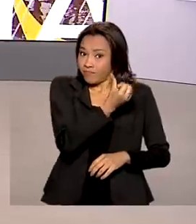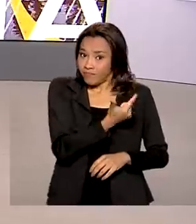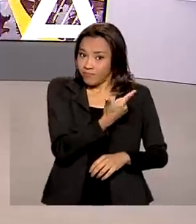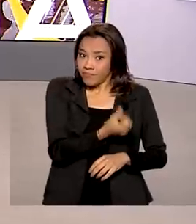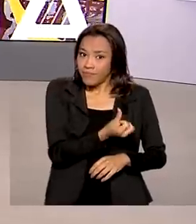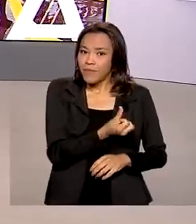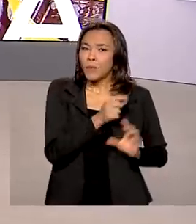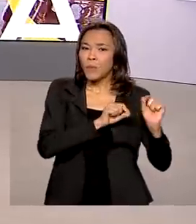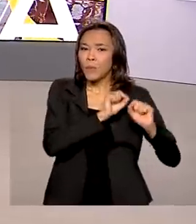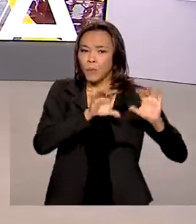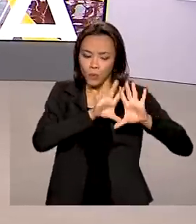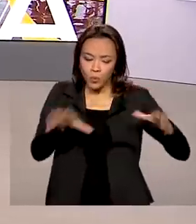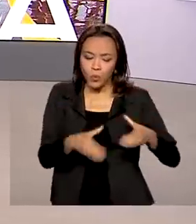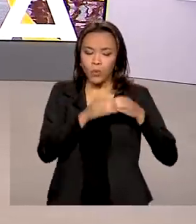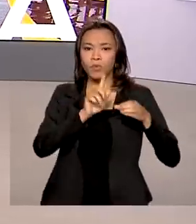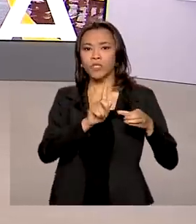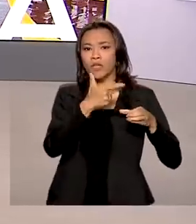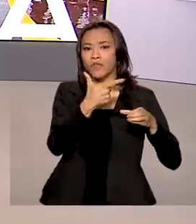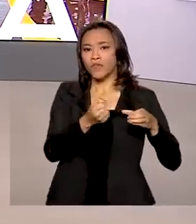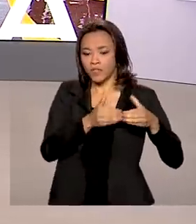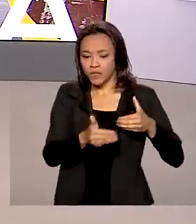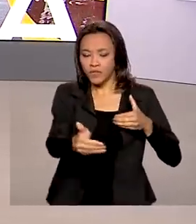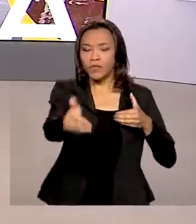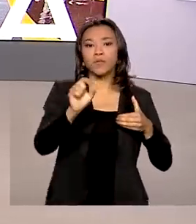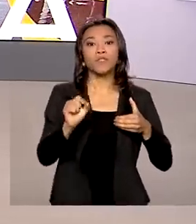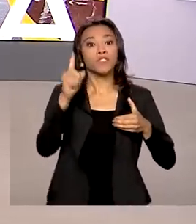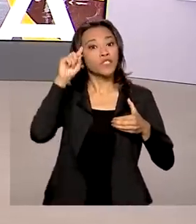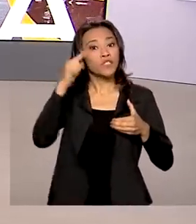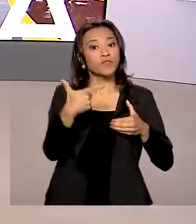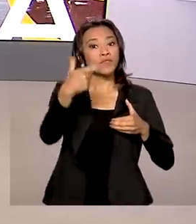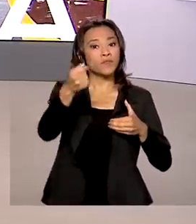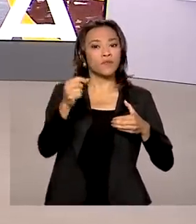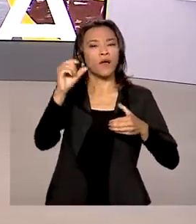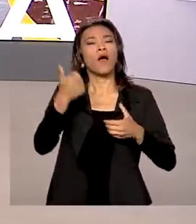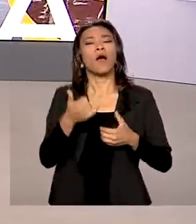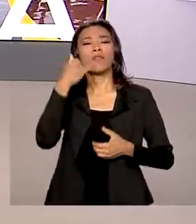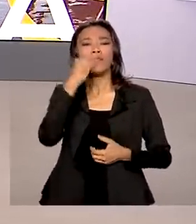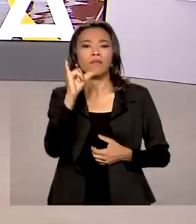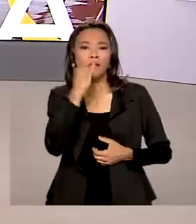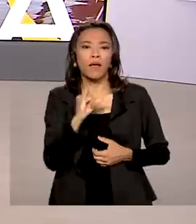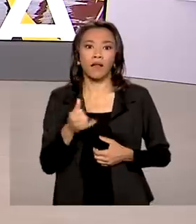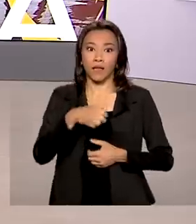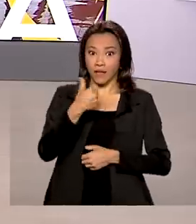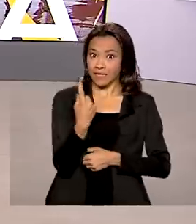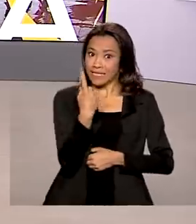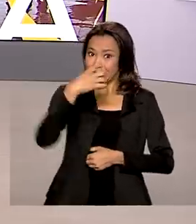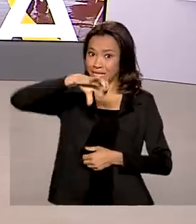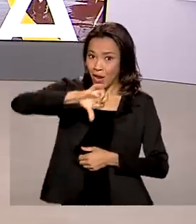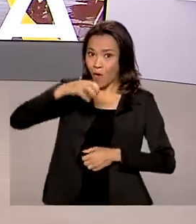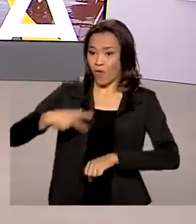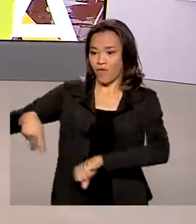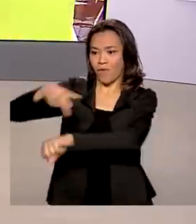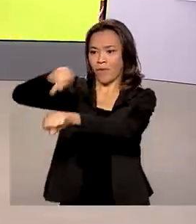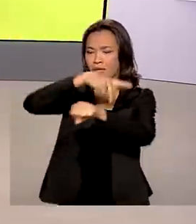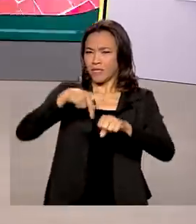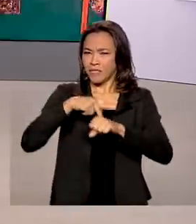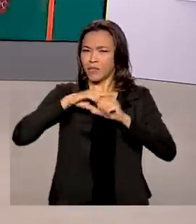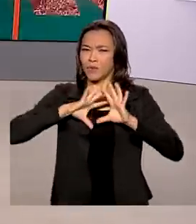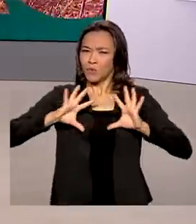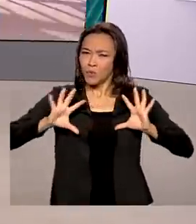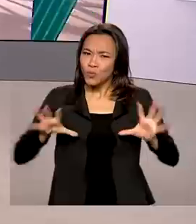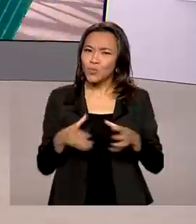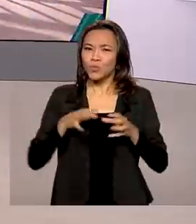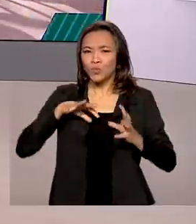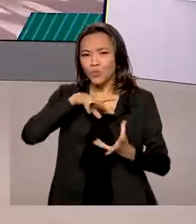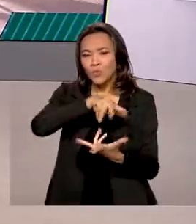G20 começa no próximo dia 30 em Roma, na Itália. As 19 maiores economias do mundo, mais a União Europeia, vão debater